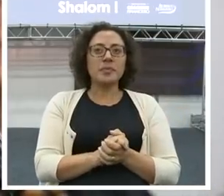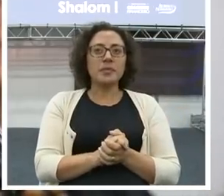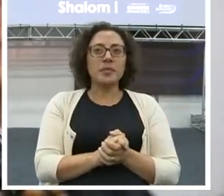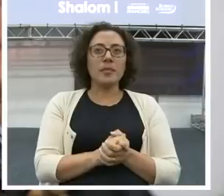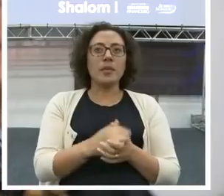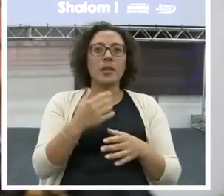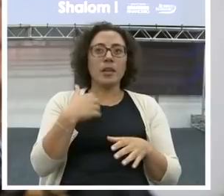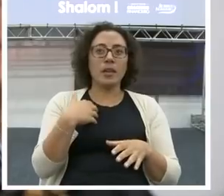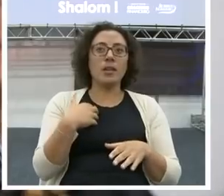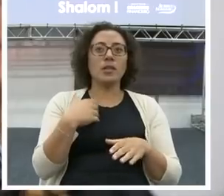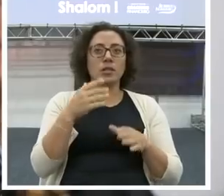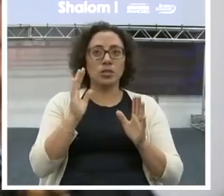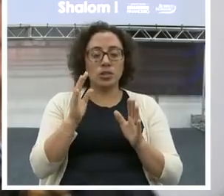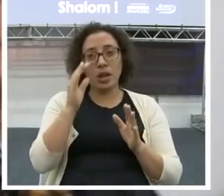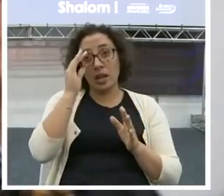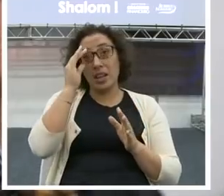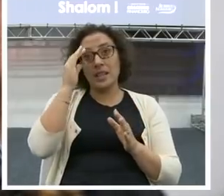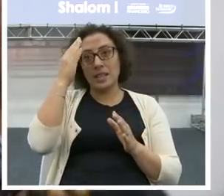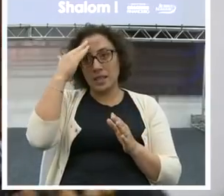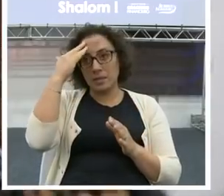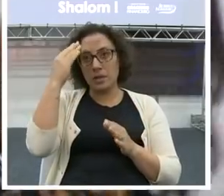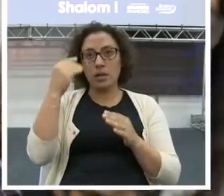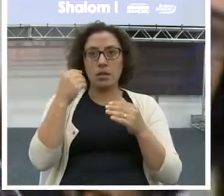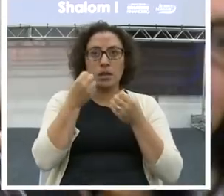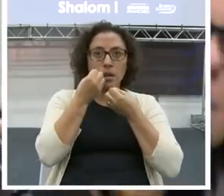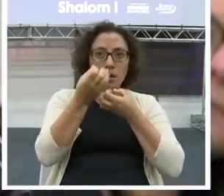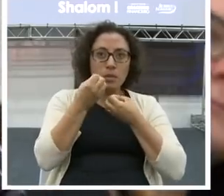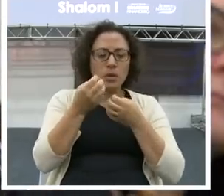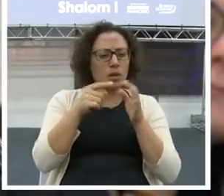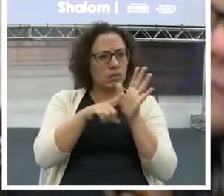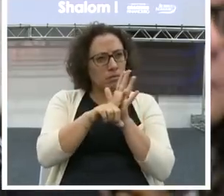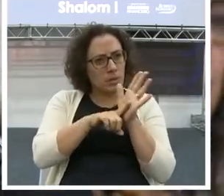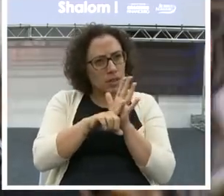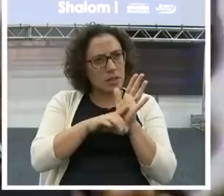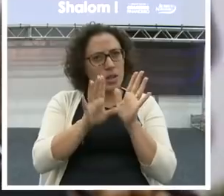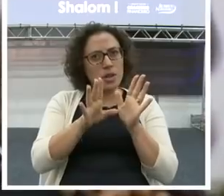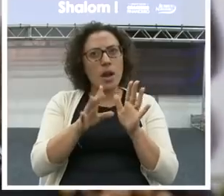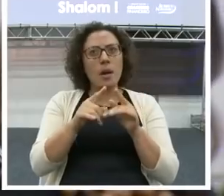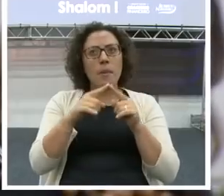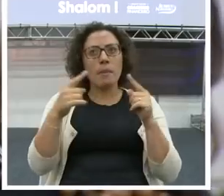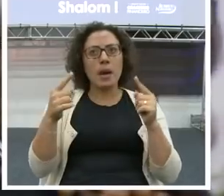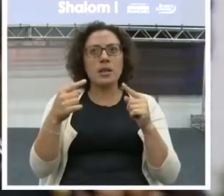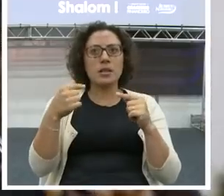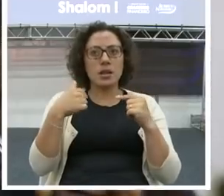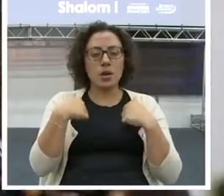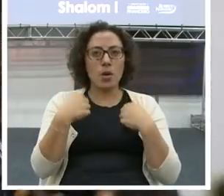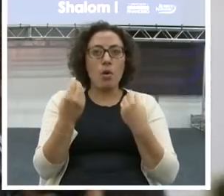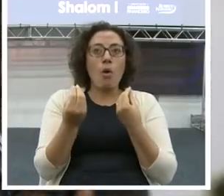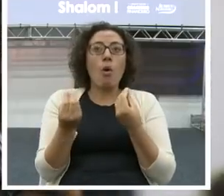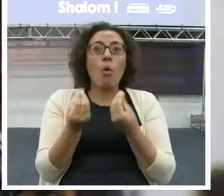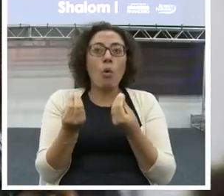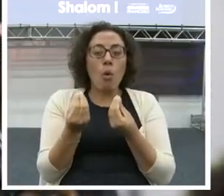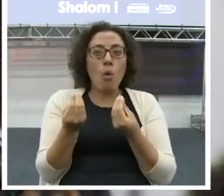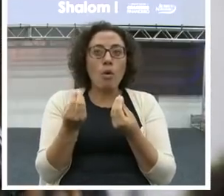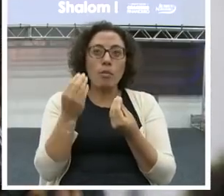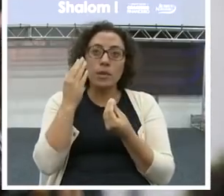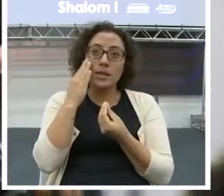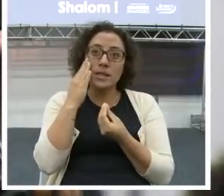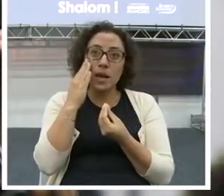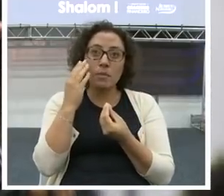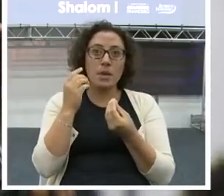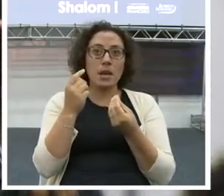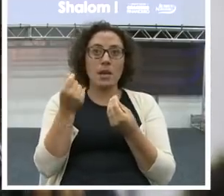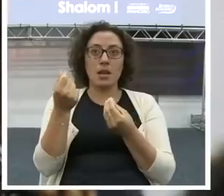me informei sobre o coaching, sobre a formação do coaching no instituto. Mas a minha dúvida é bem, como procurar saber mais sobre